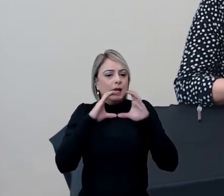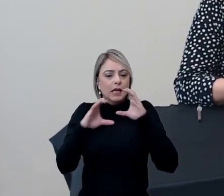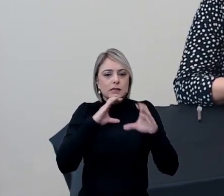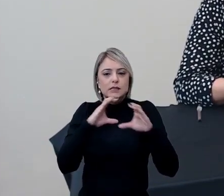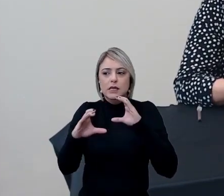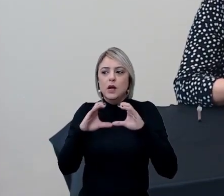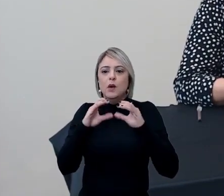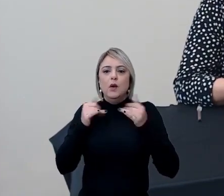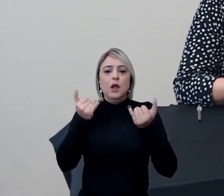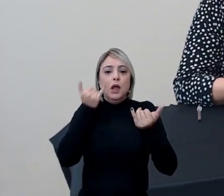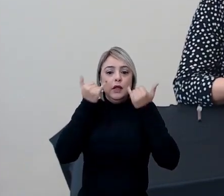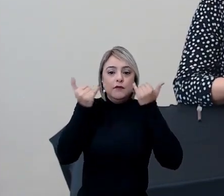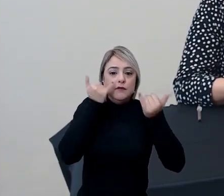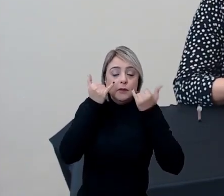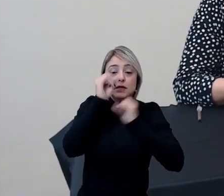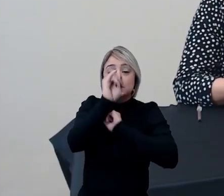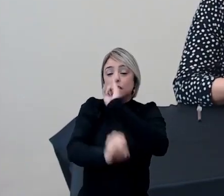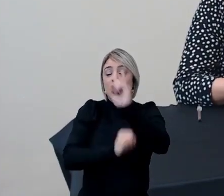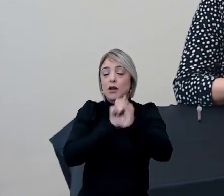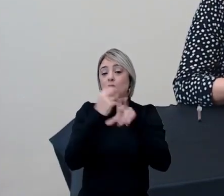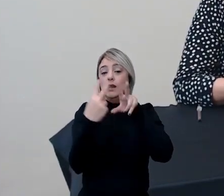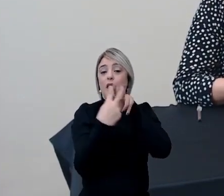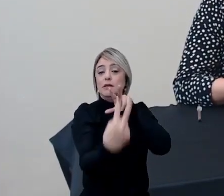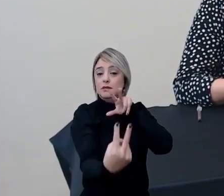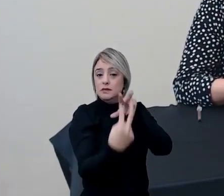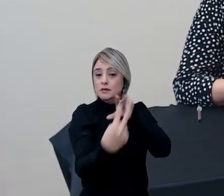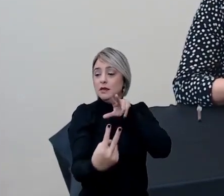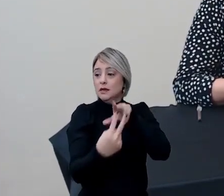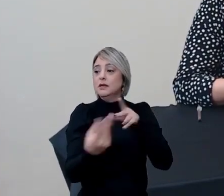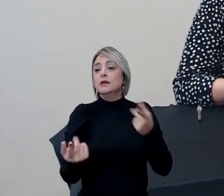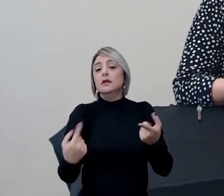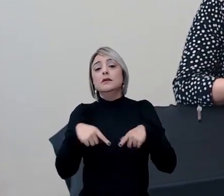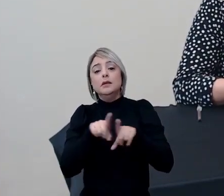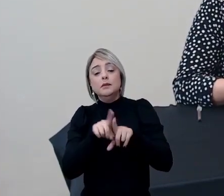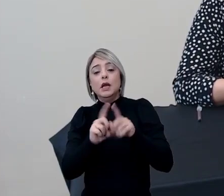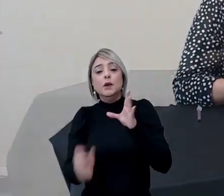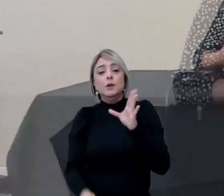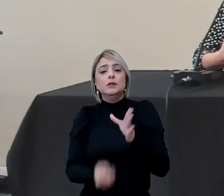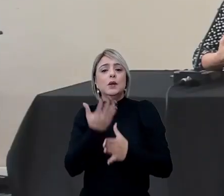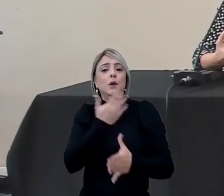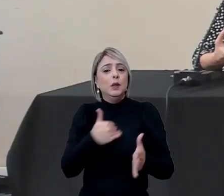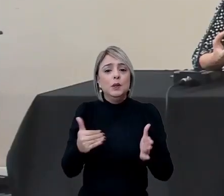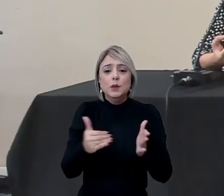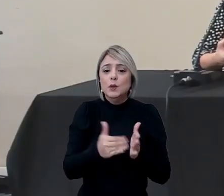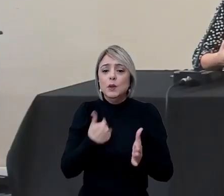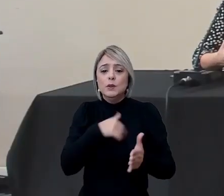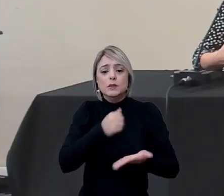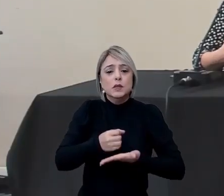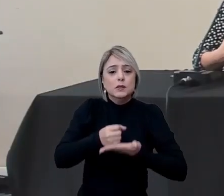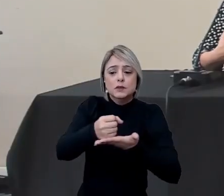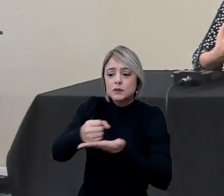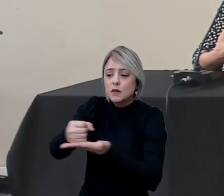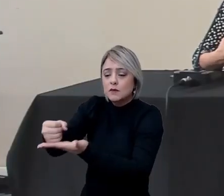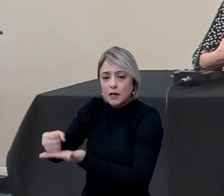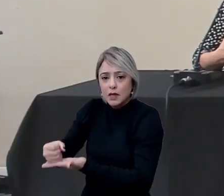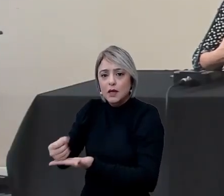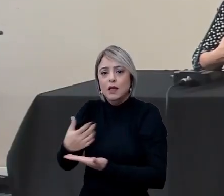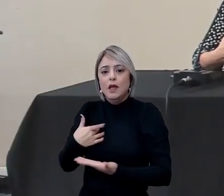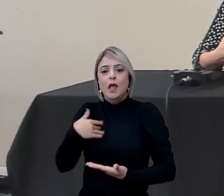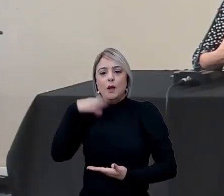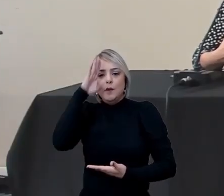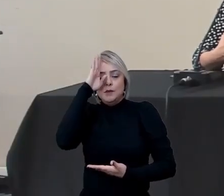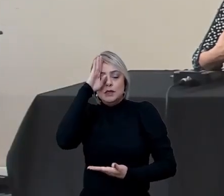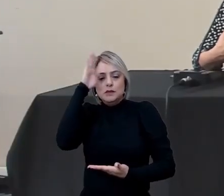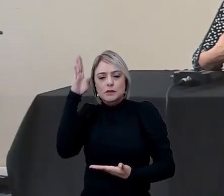e de informação online à distância. O mesmo acontecendo, eu acho que em todas as nossas ofertas. Então, assim, é com um